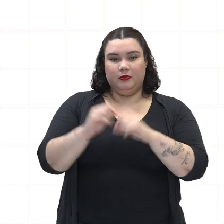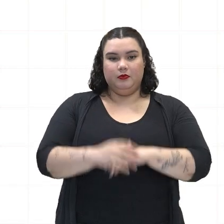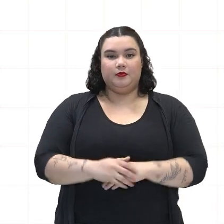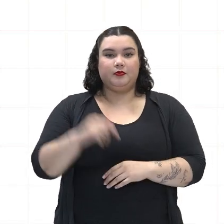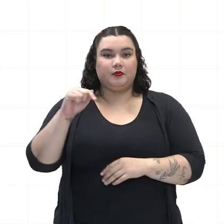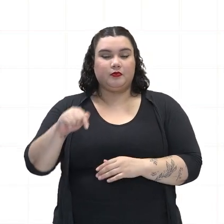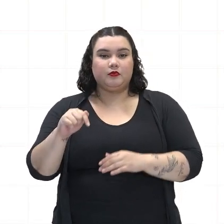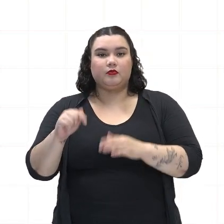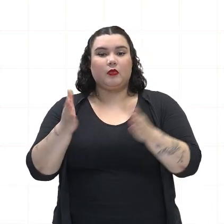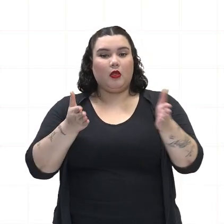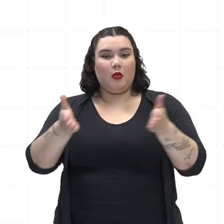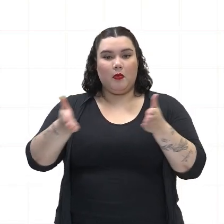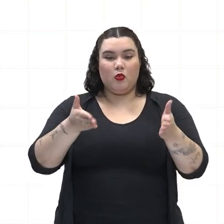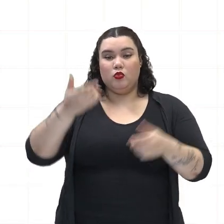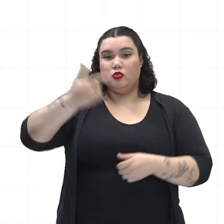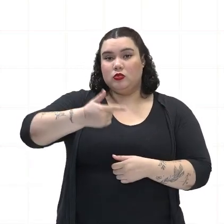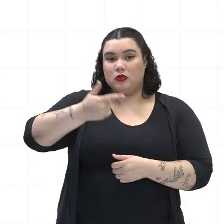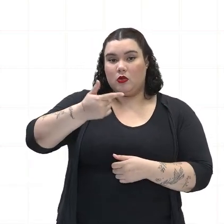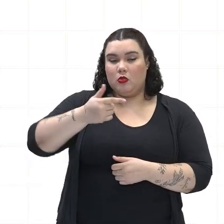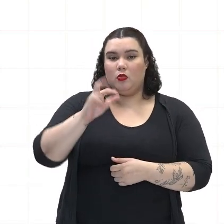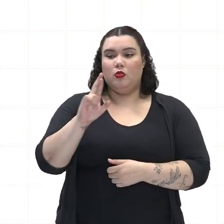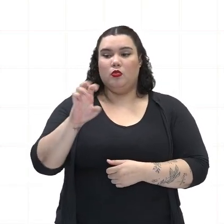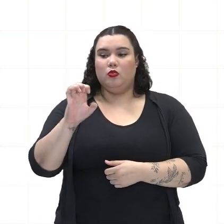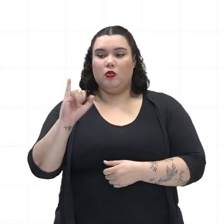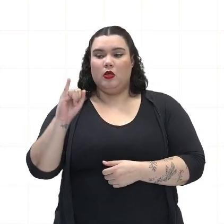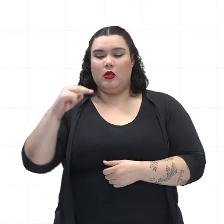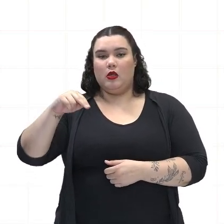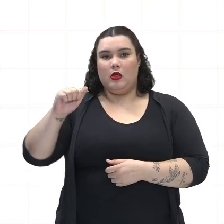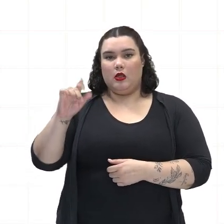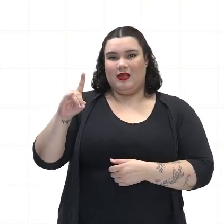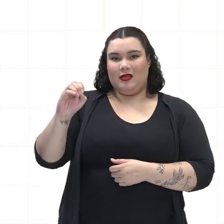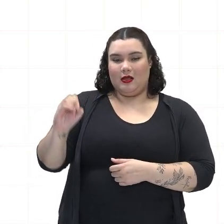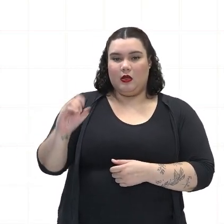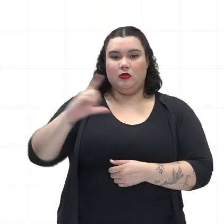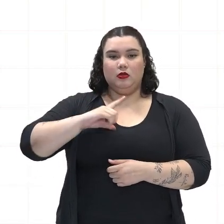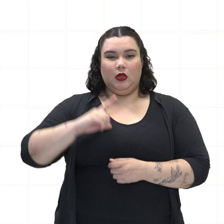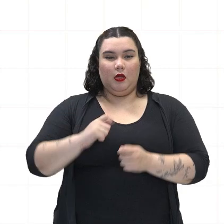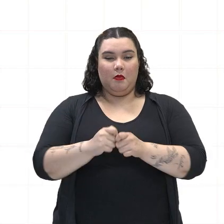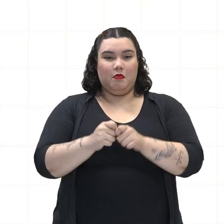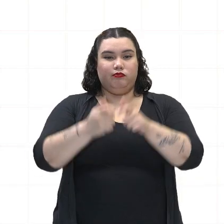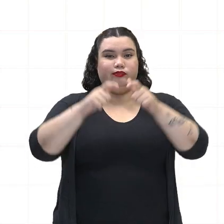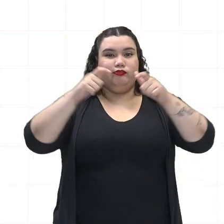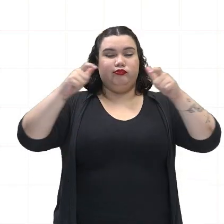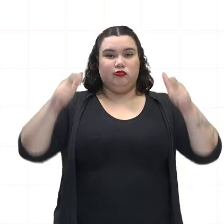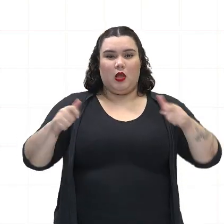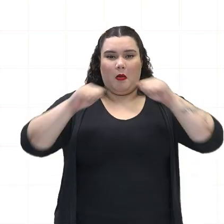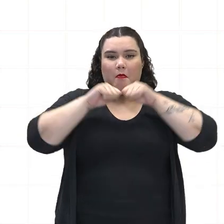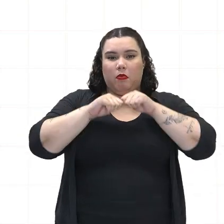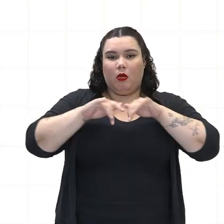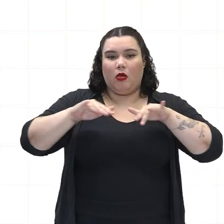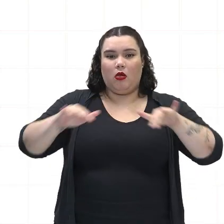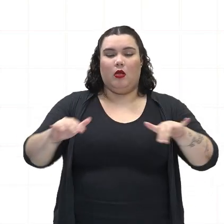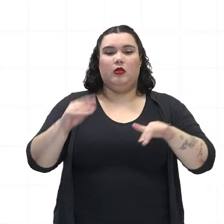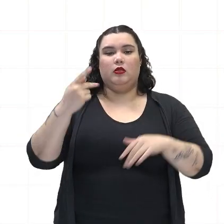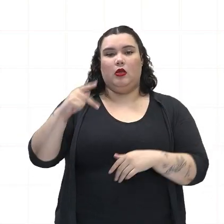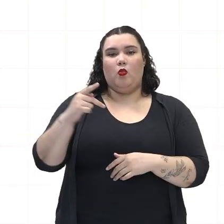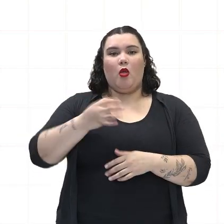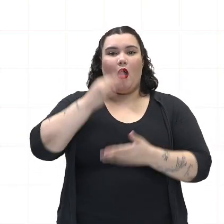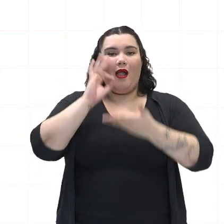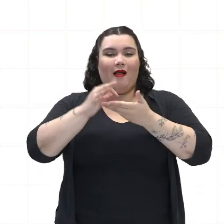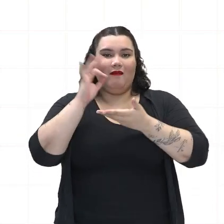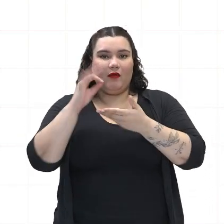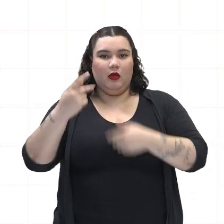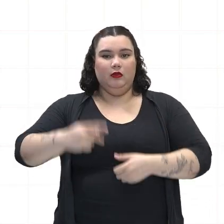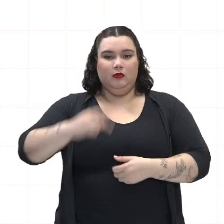do segundo reinado que nós vamos ter o processo de maior expansão da cultura cafeíra no Brasil,